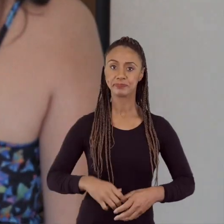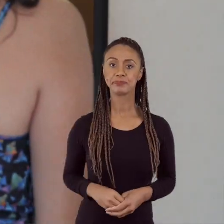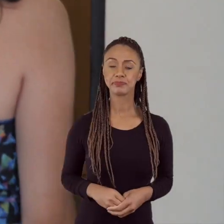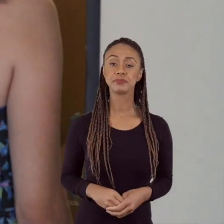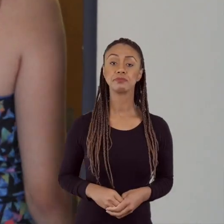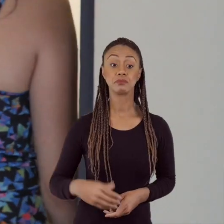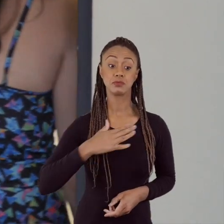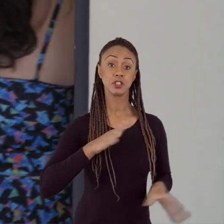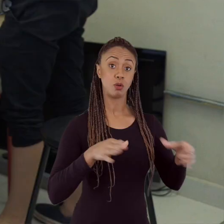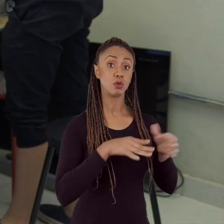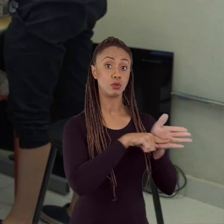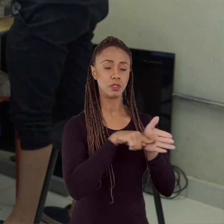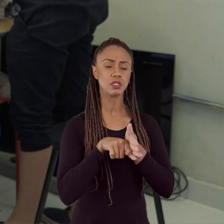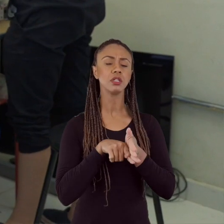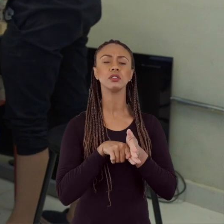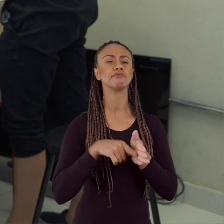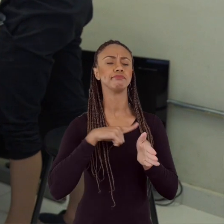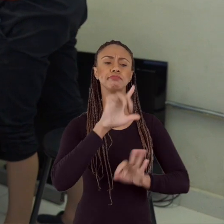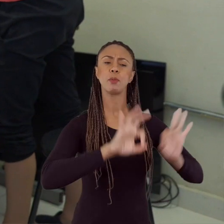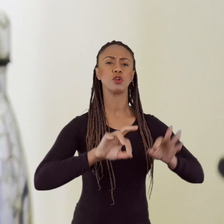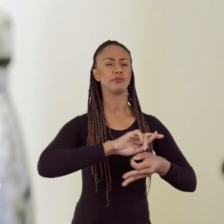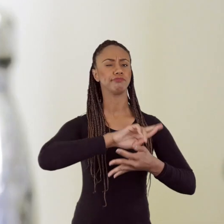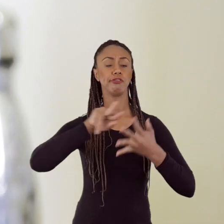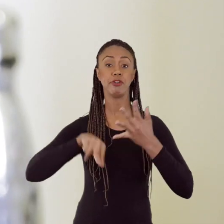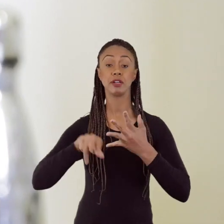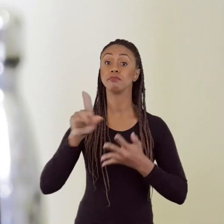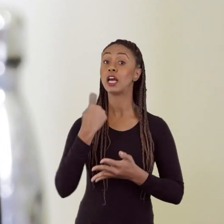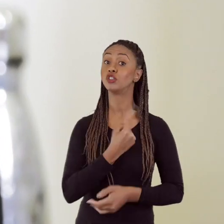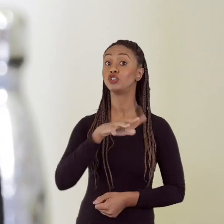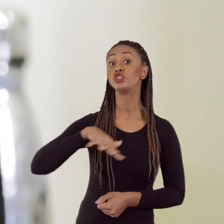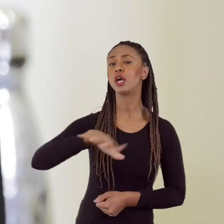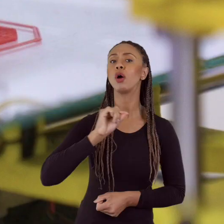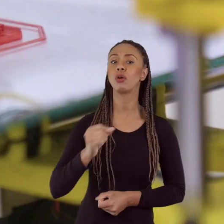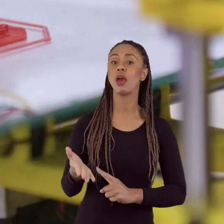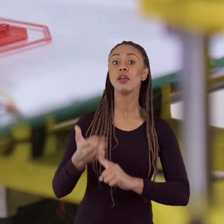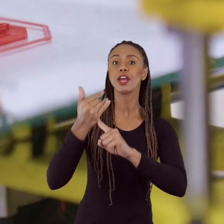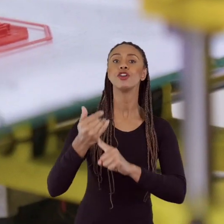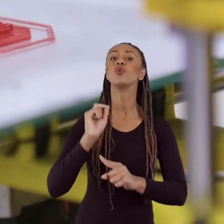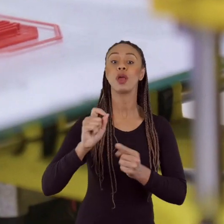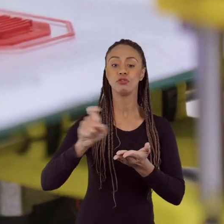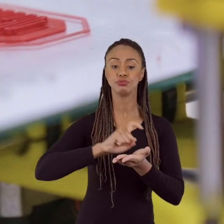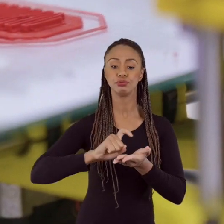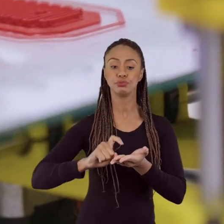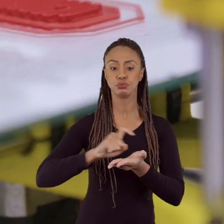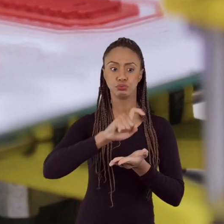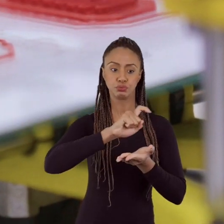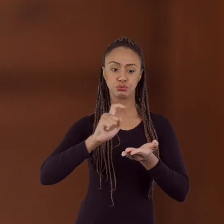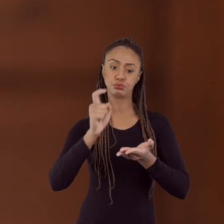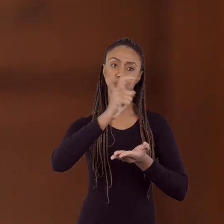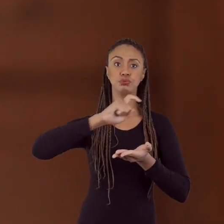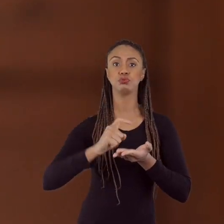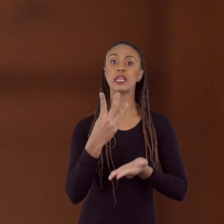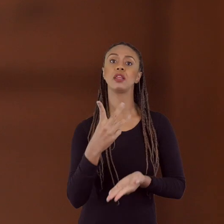Eu tenho um grupo de pesquisa que tem vários projetos e, de modo geral, nós trabalhamos com a tecnologia de impressão 3D para o desenvolvimento